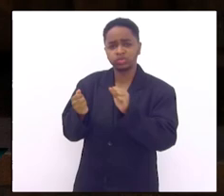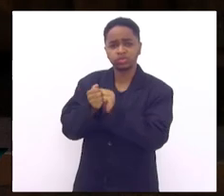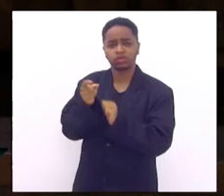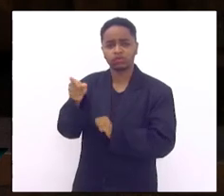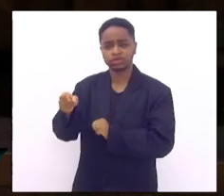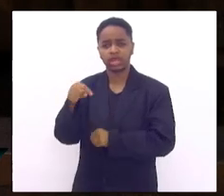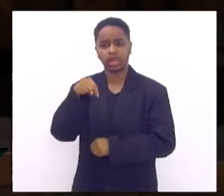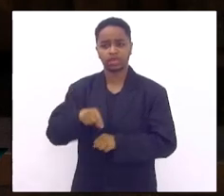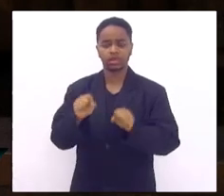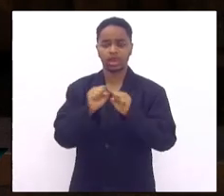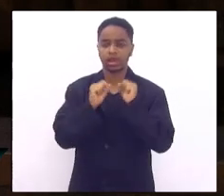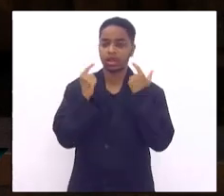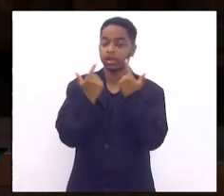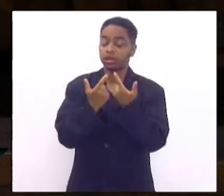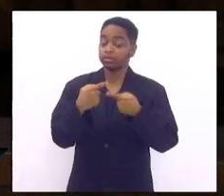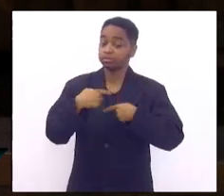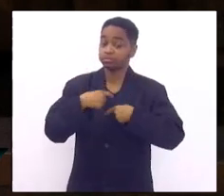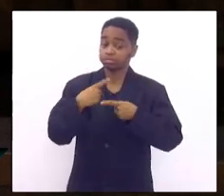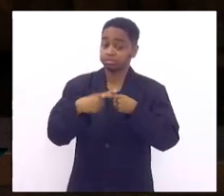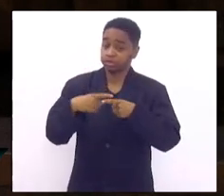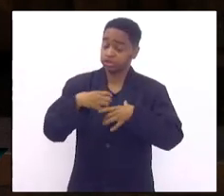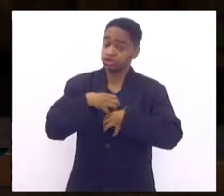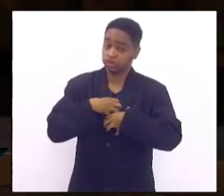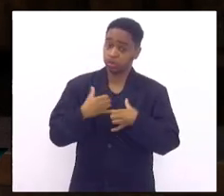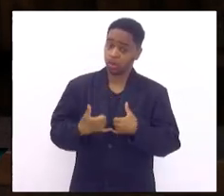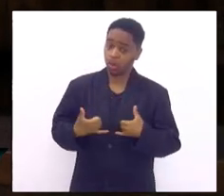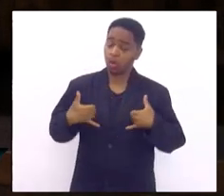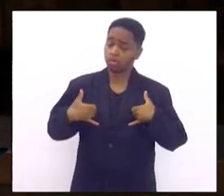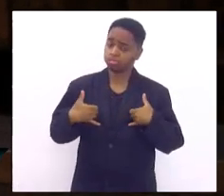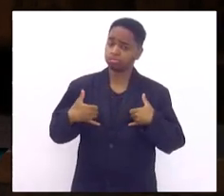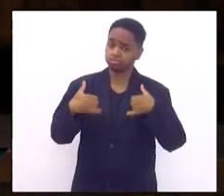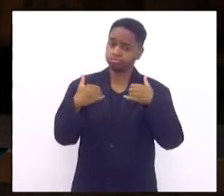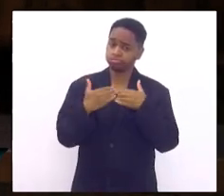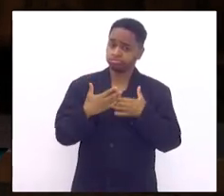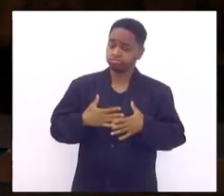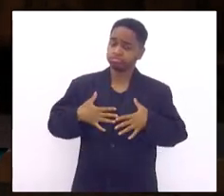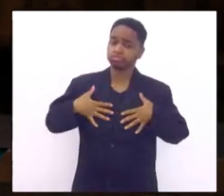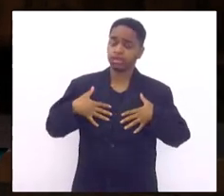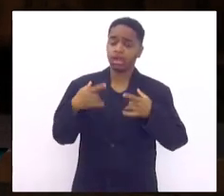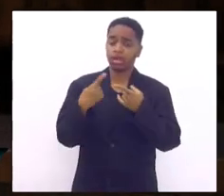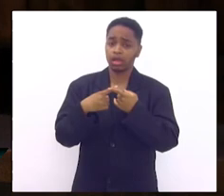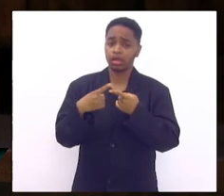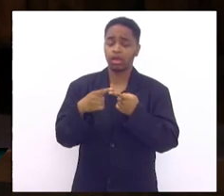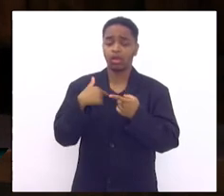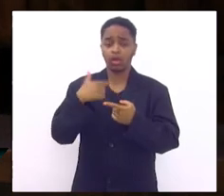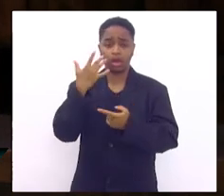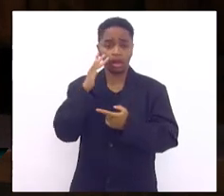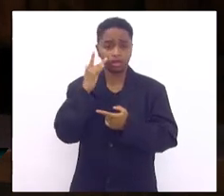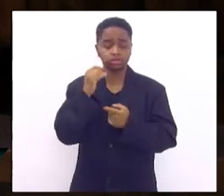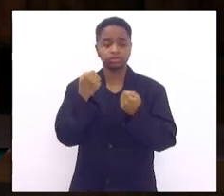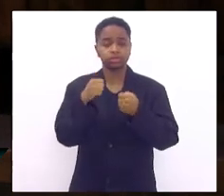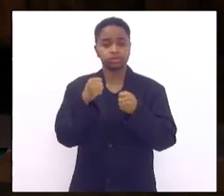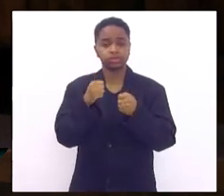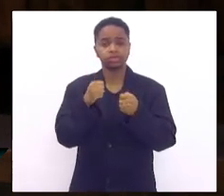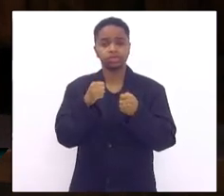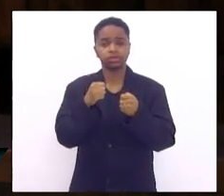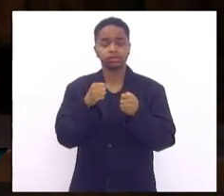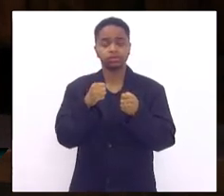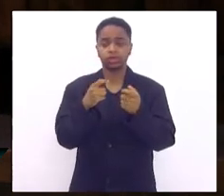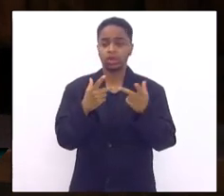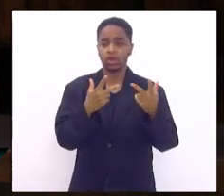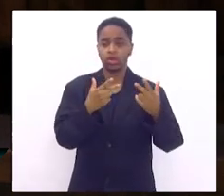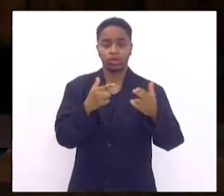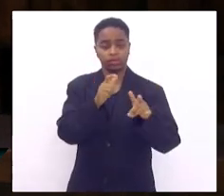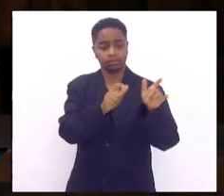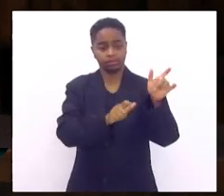que me dá uma honra imensa e acho que deve ser estendida para todas as pessoas que de uma certa forma